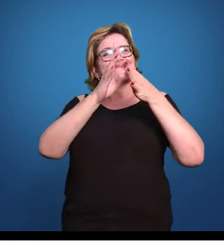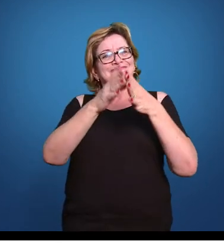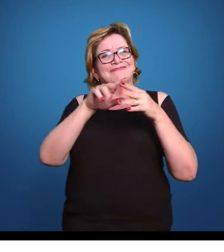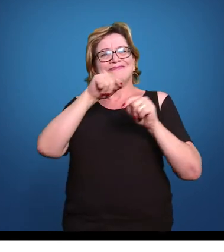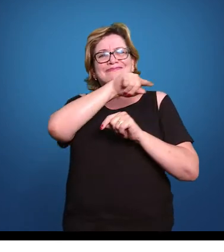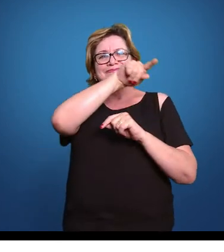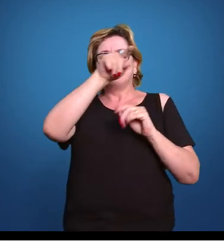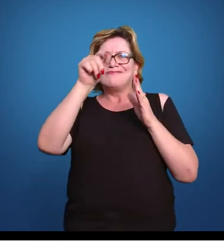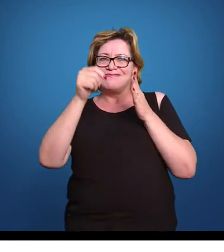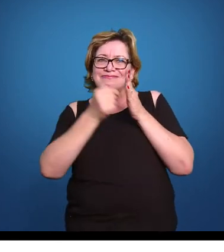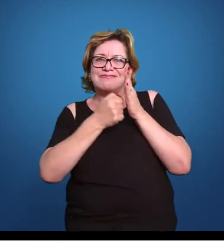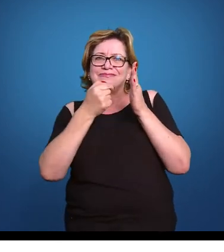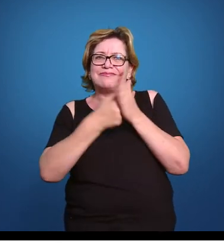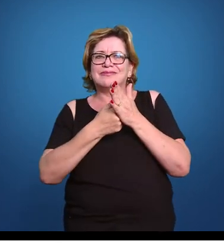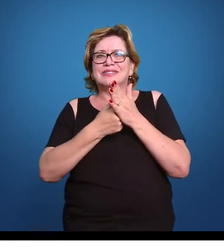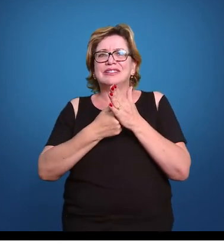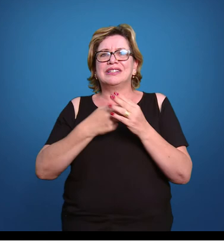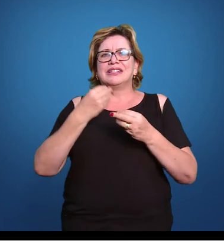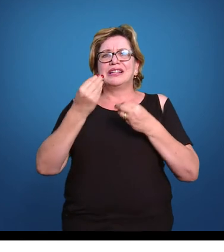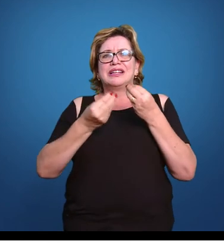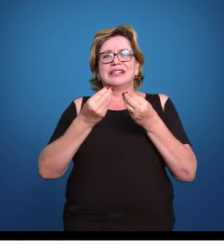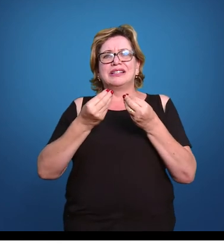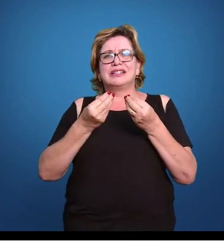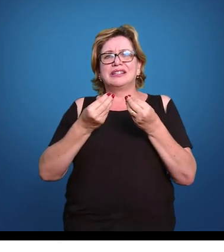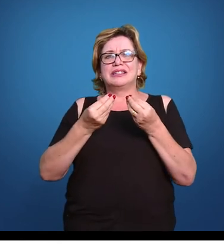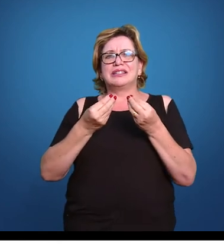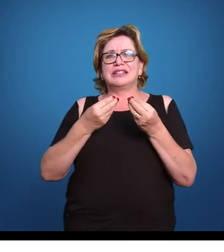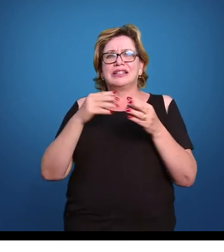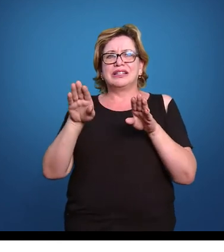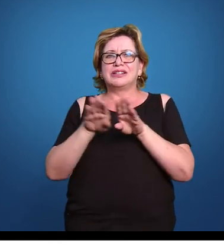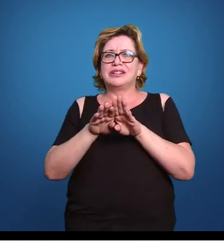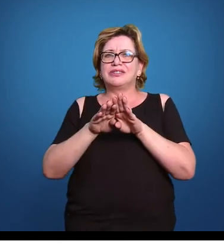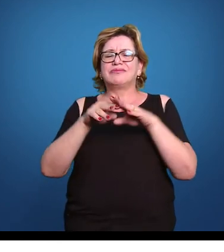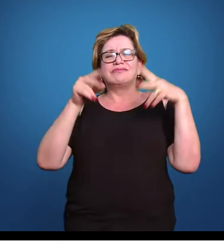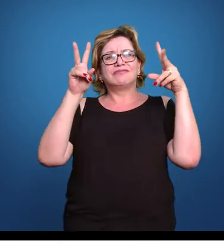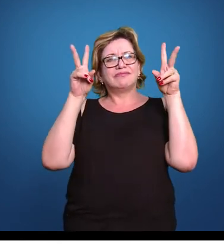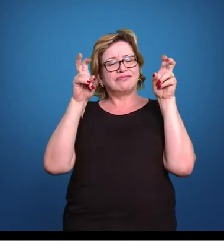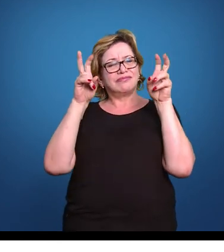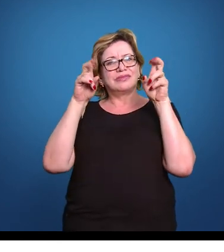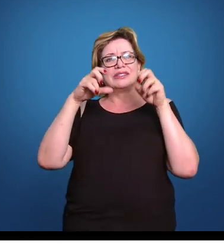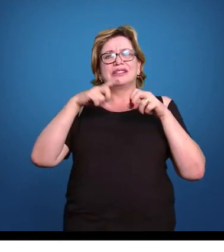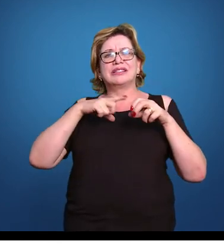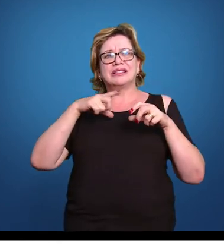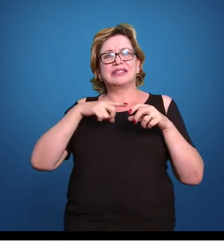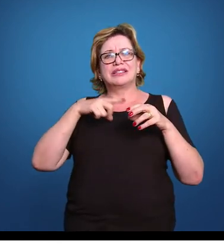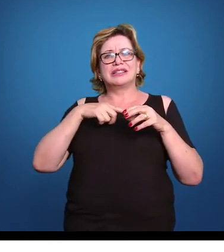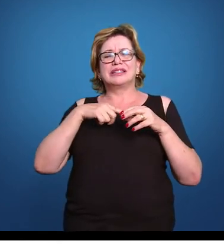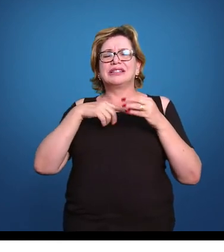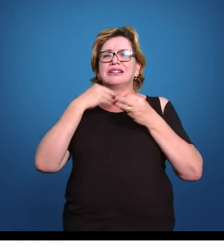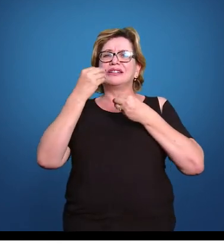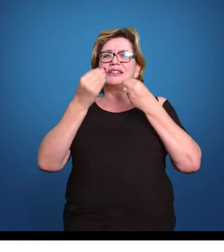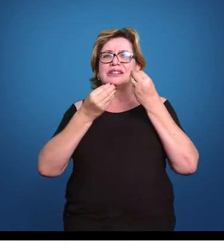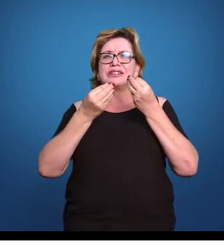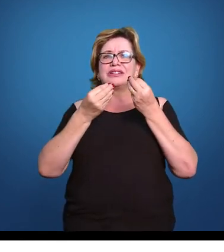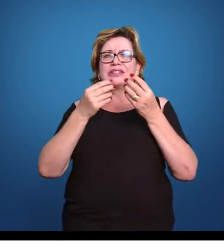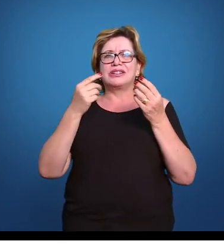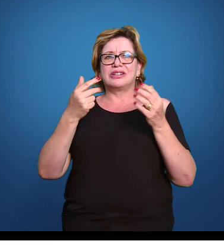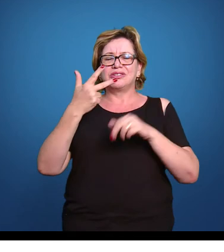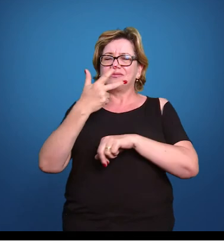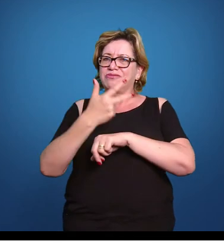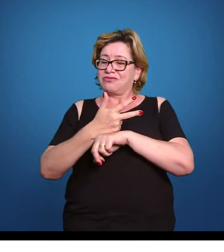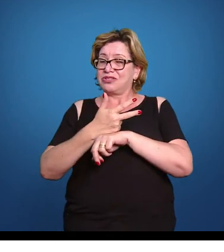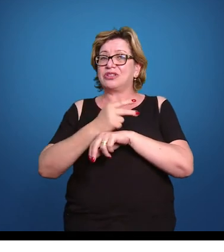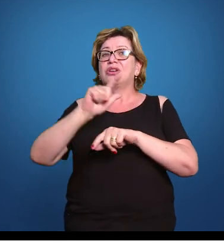vocês para tirarem dúvidas. E os nossos conteúdos estarão disponíveis também, além deste,